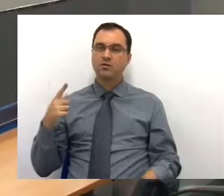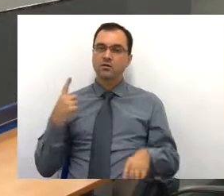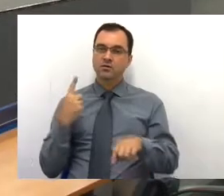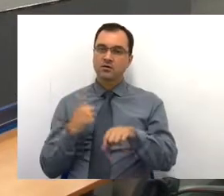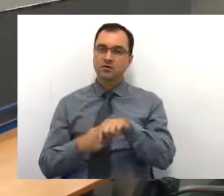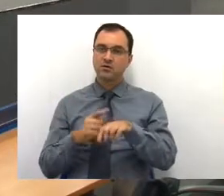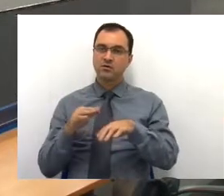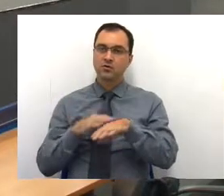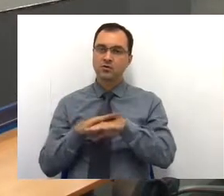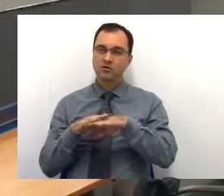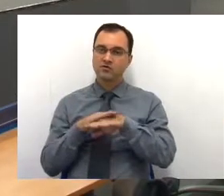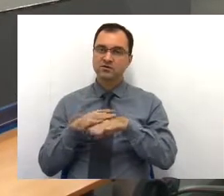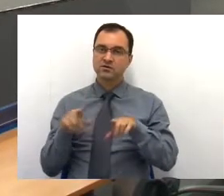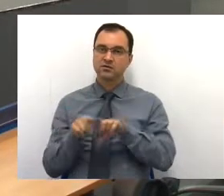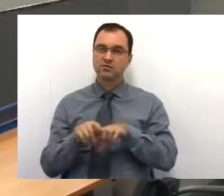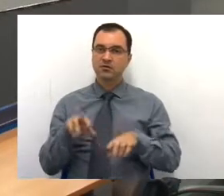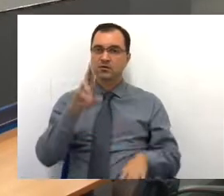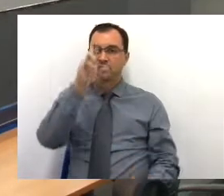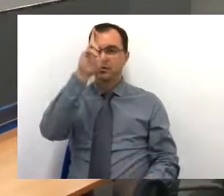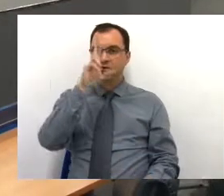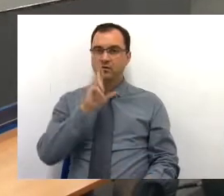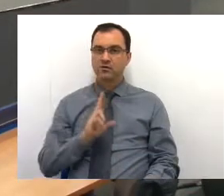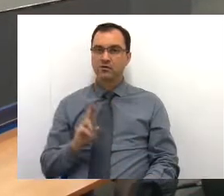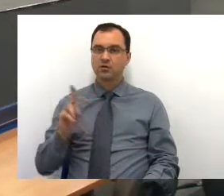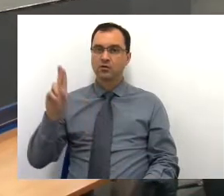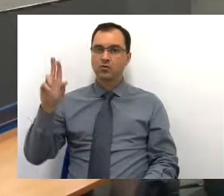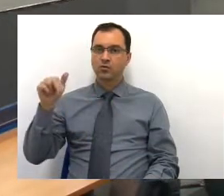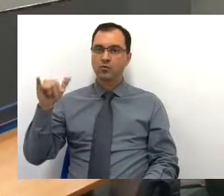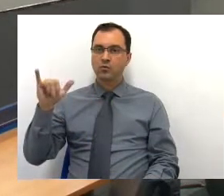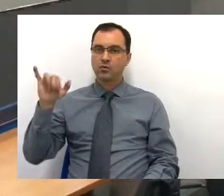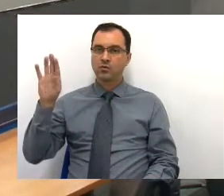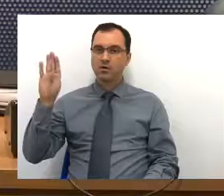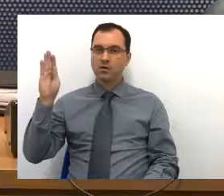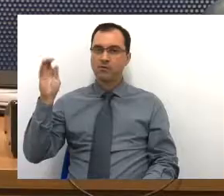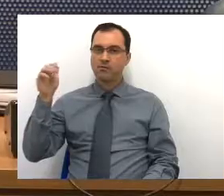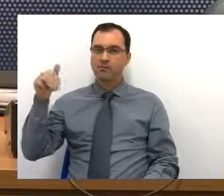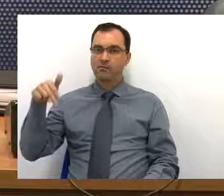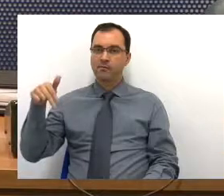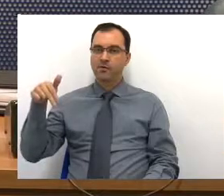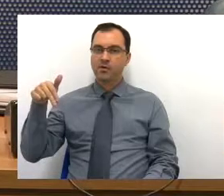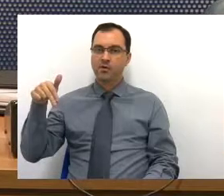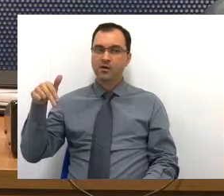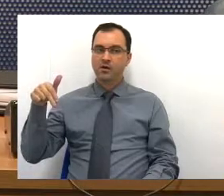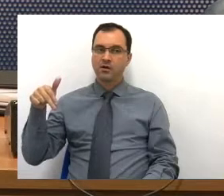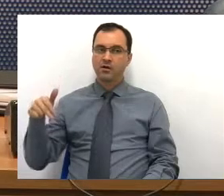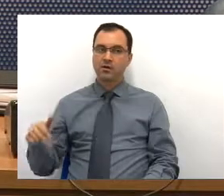conversei com o reitor da Uniban. A Uniban